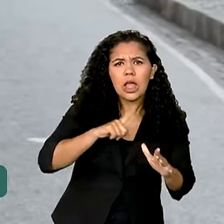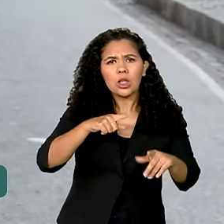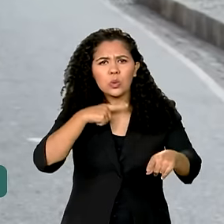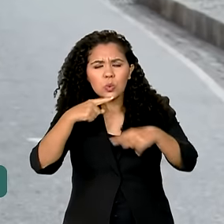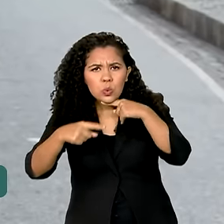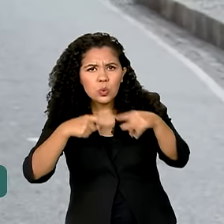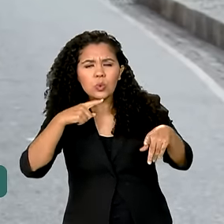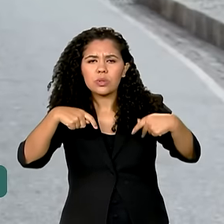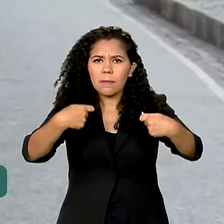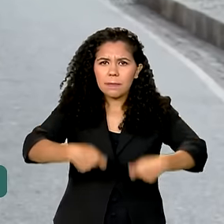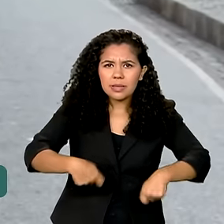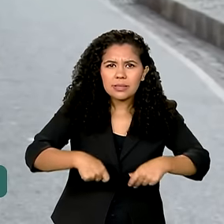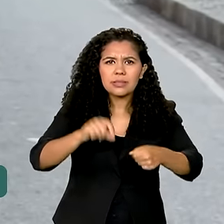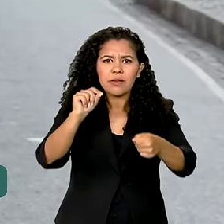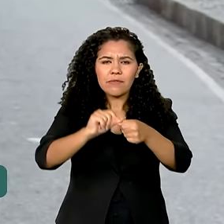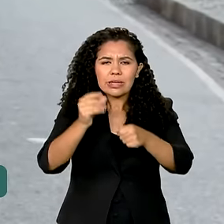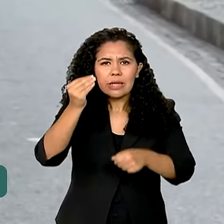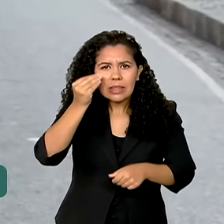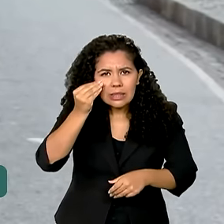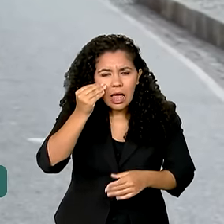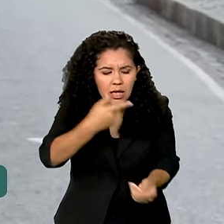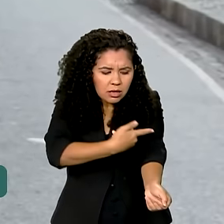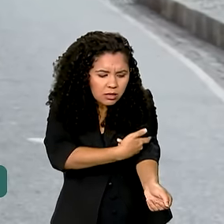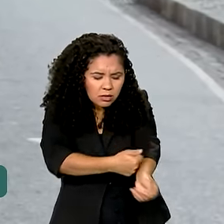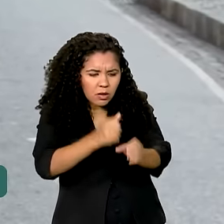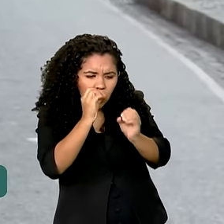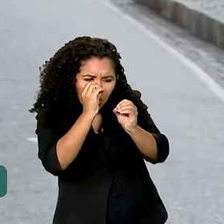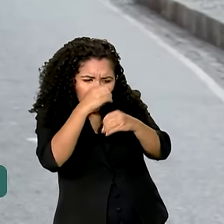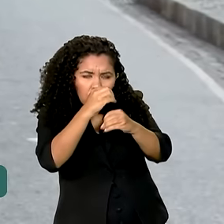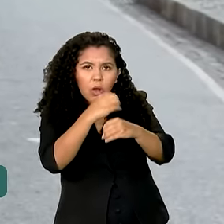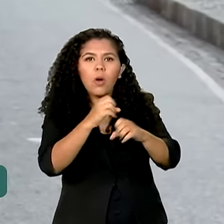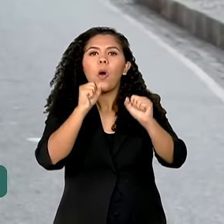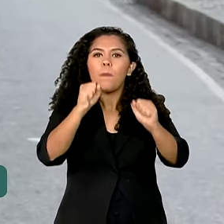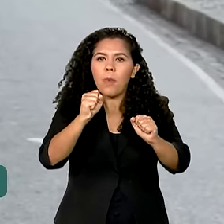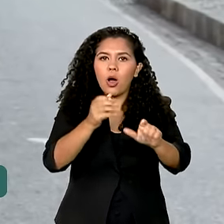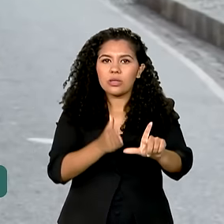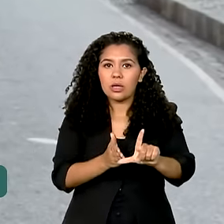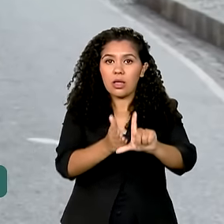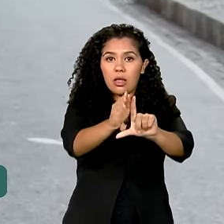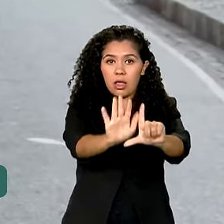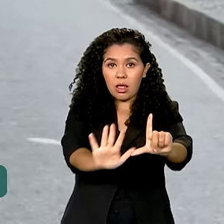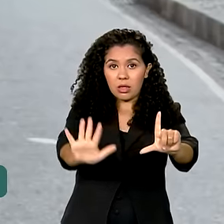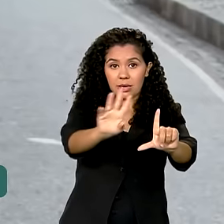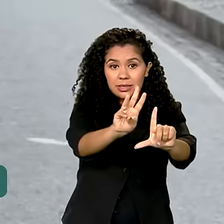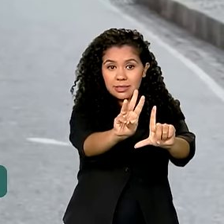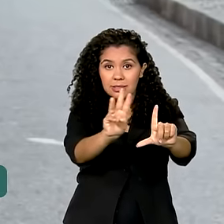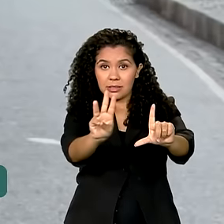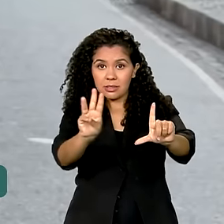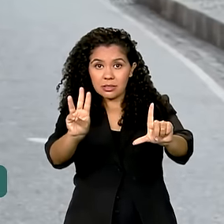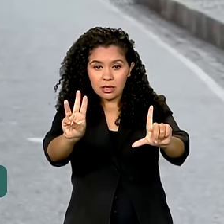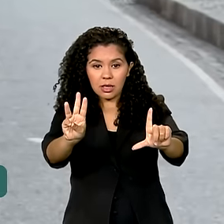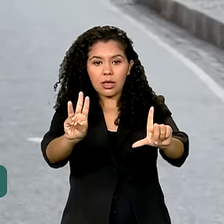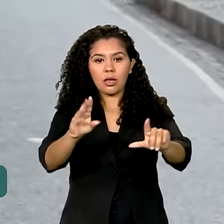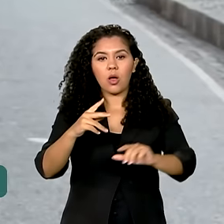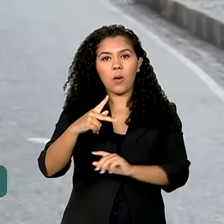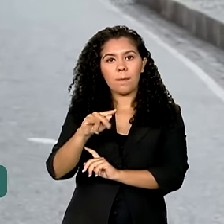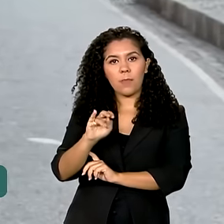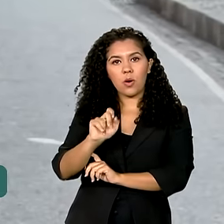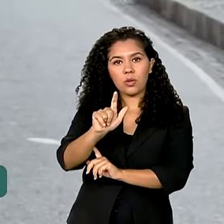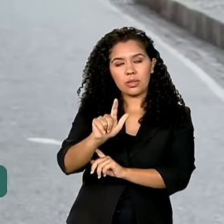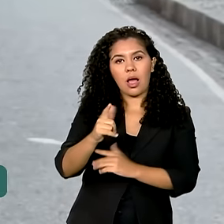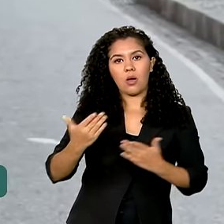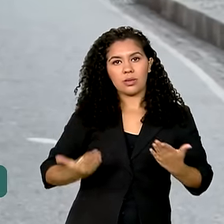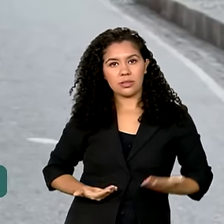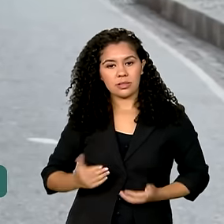fazer o teste novamente toxicológico, pode fazer uma consulta no site da Senatran, que é o portalserviços.senatran